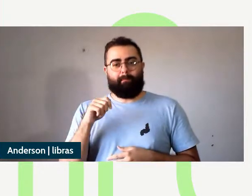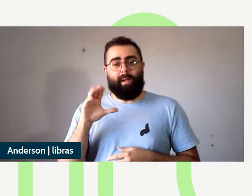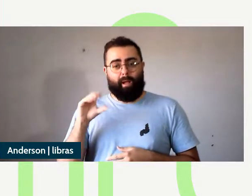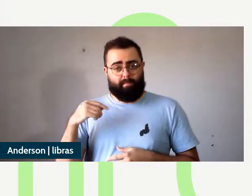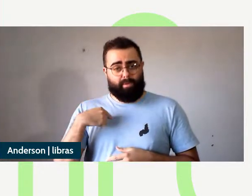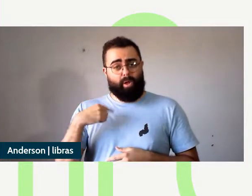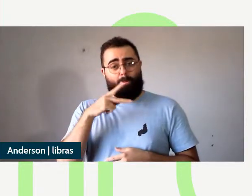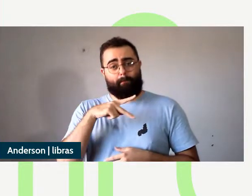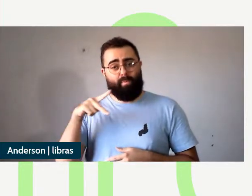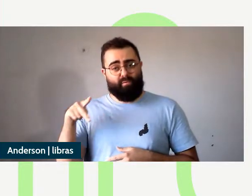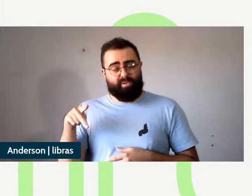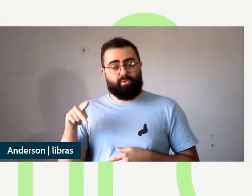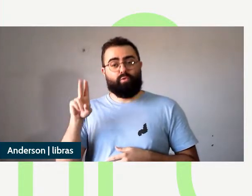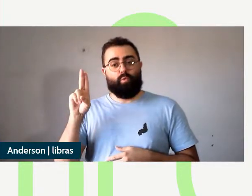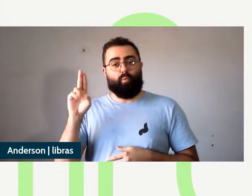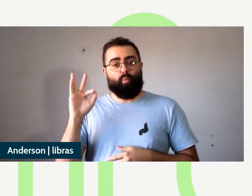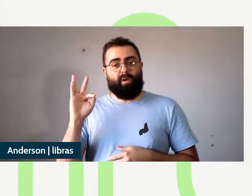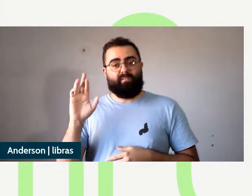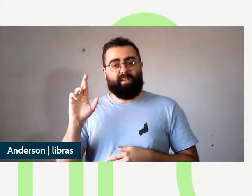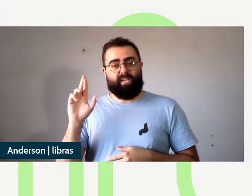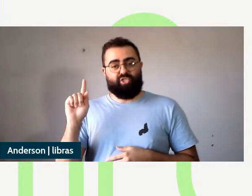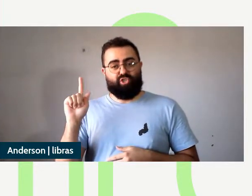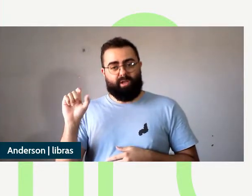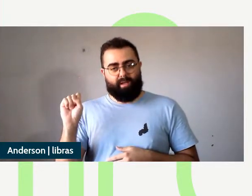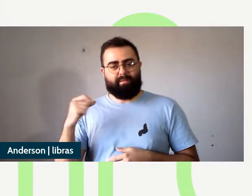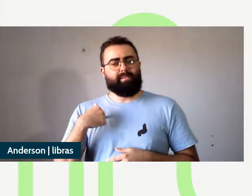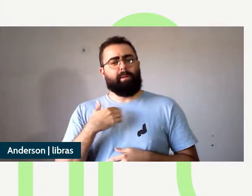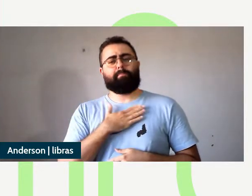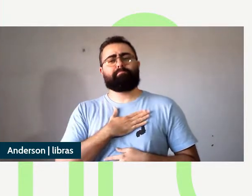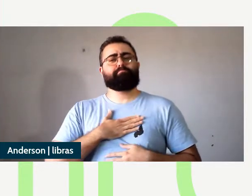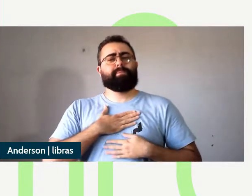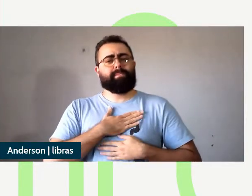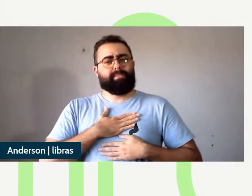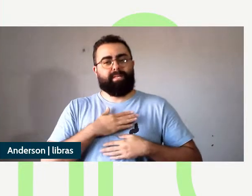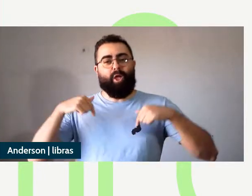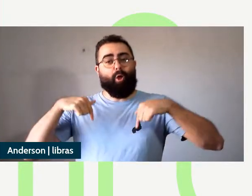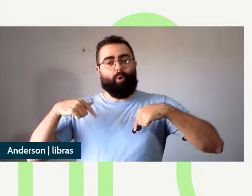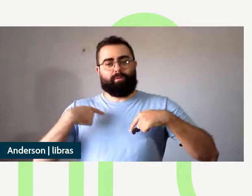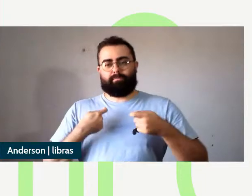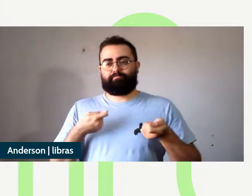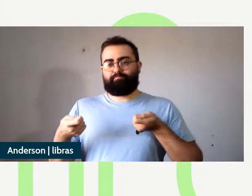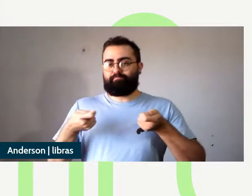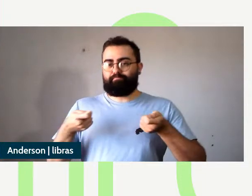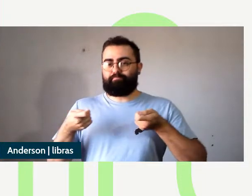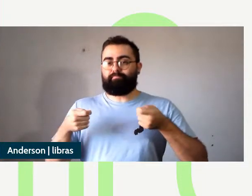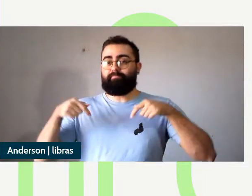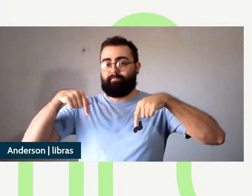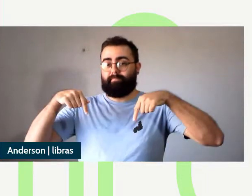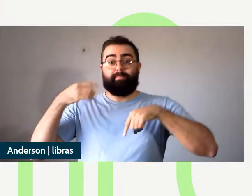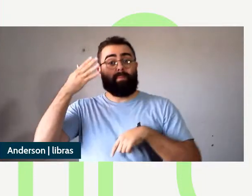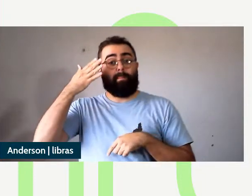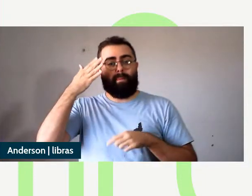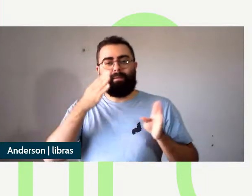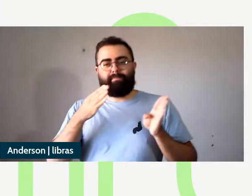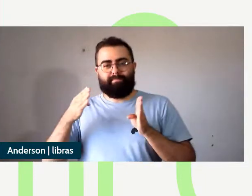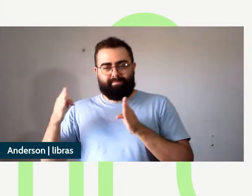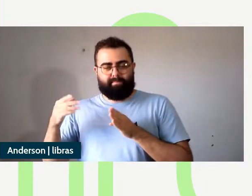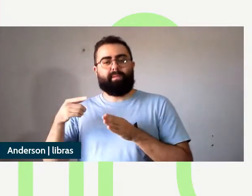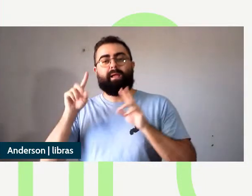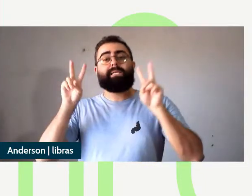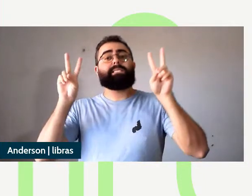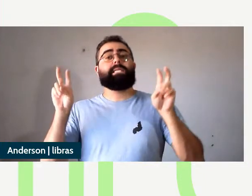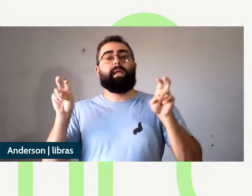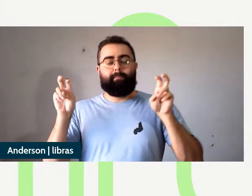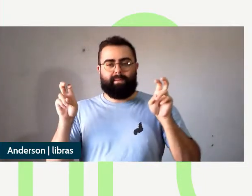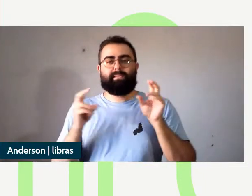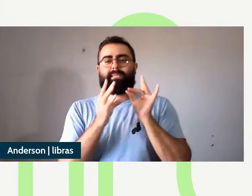Sul e tenho a grande satisfação de mediar essa sessão, intitulada Descrição Gramatical 1.